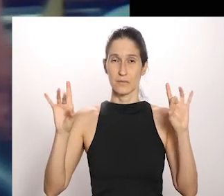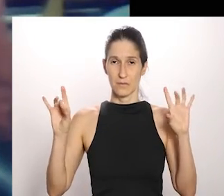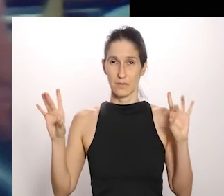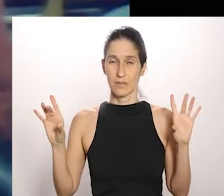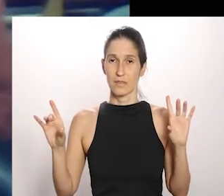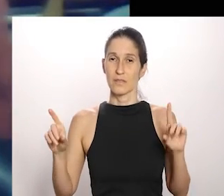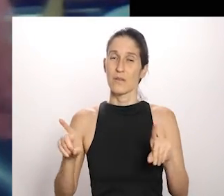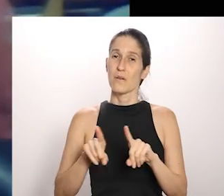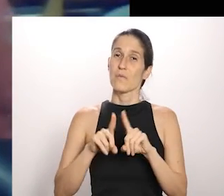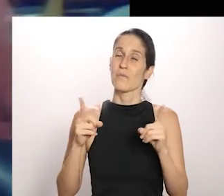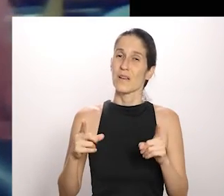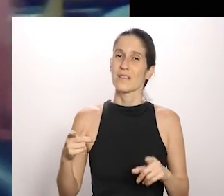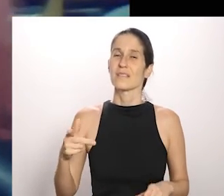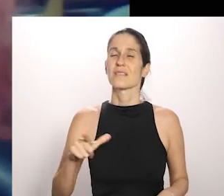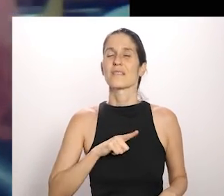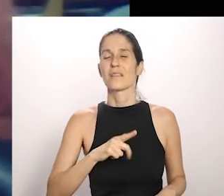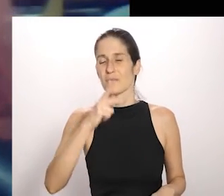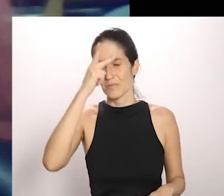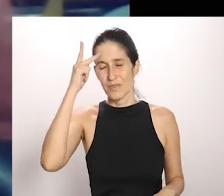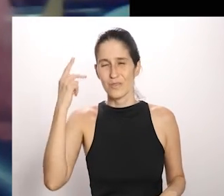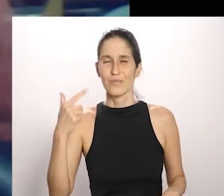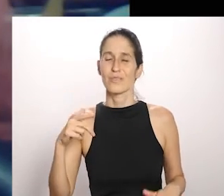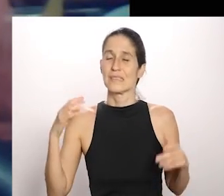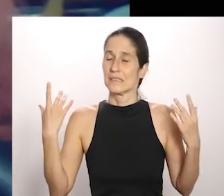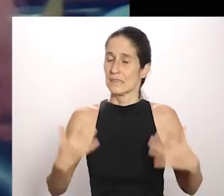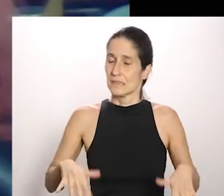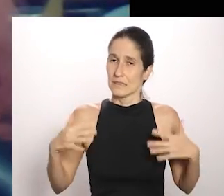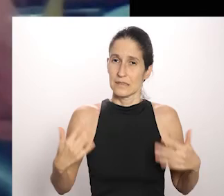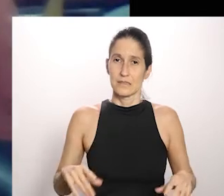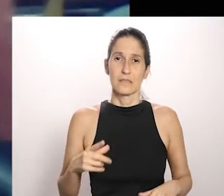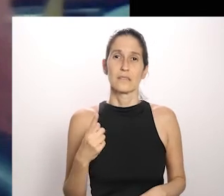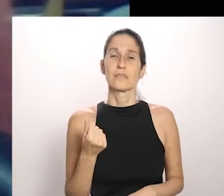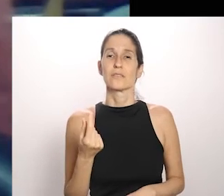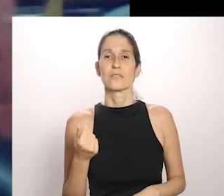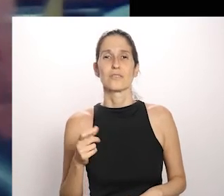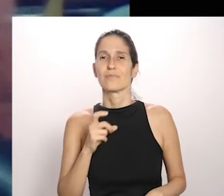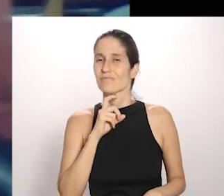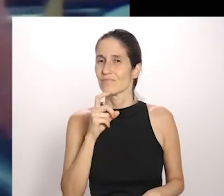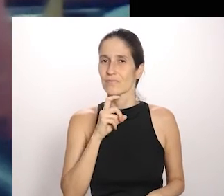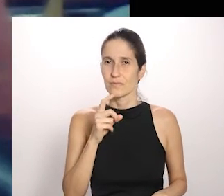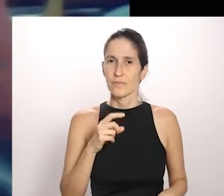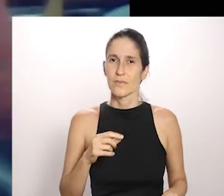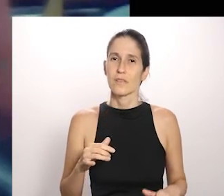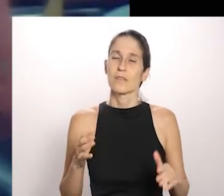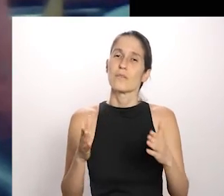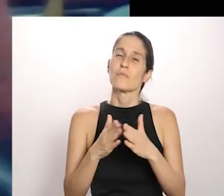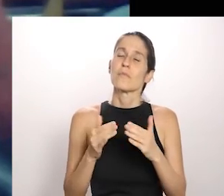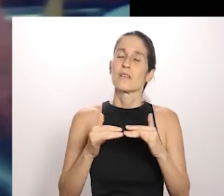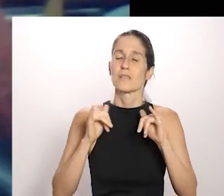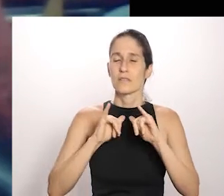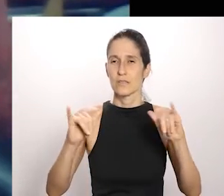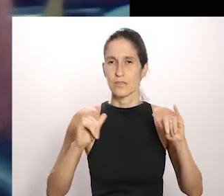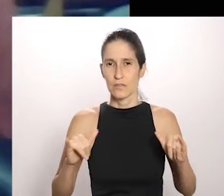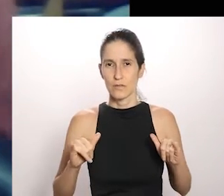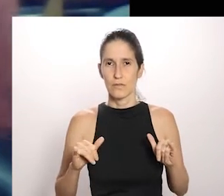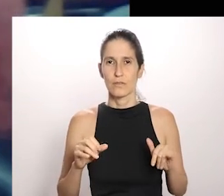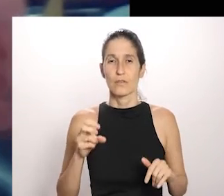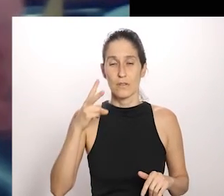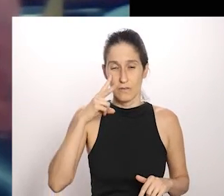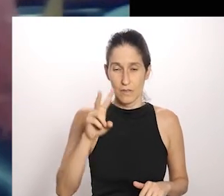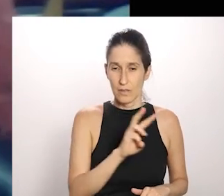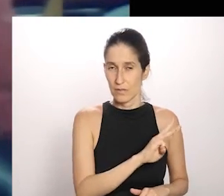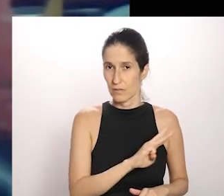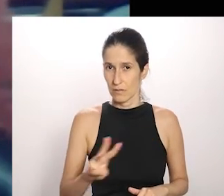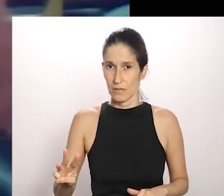nos virar de várias maneiras, mas eu sei de gente que está realmente muito desesperada. Então, faço um apelo aqui para que vocês divulguem essa lei, para vocês